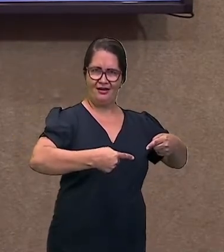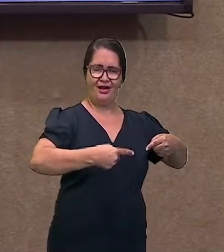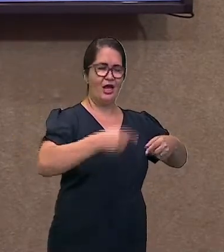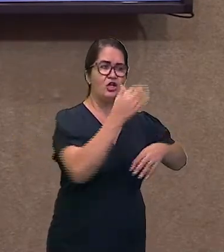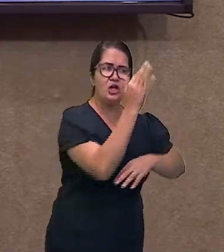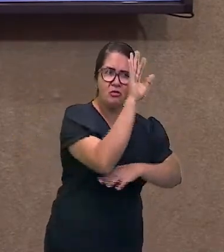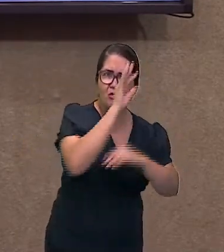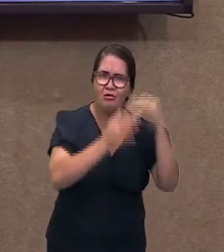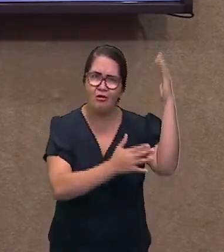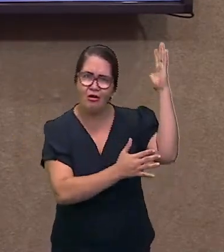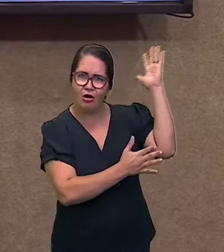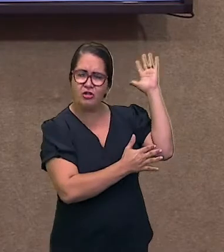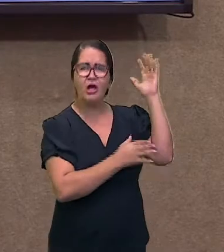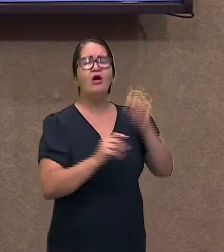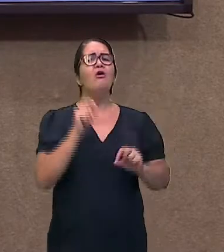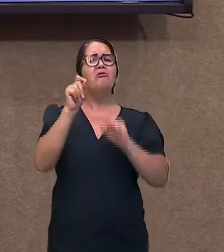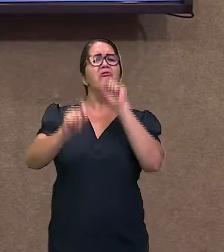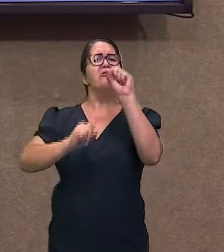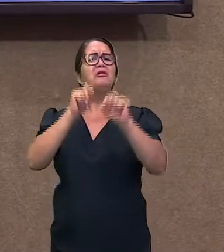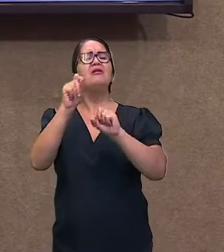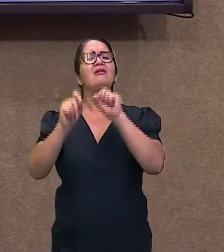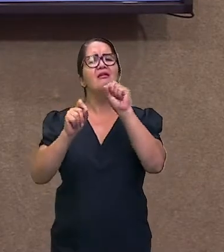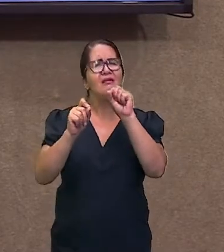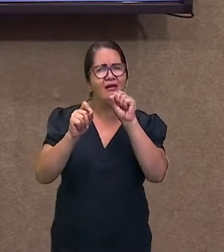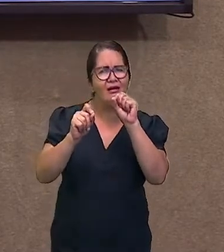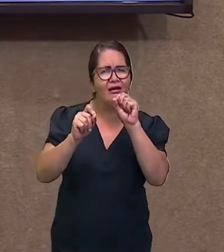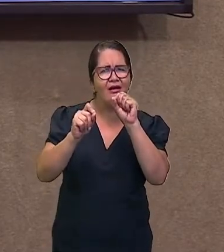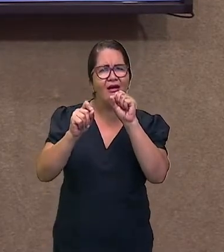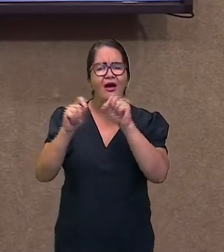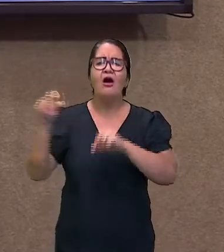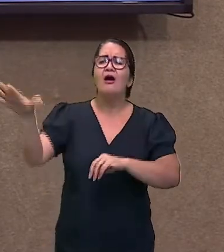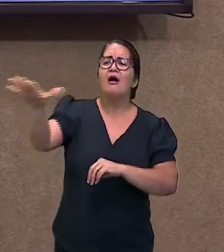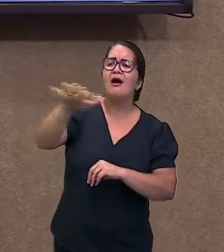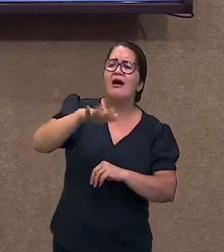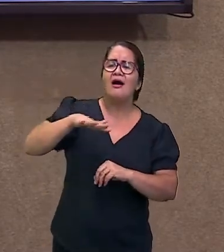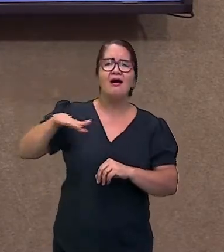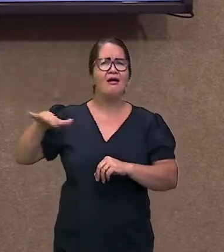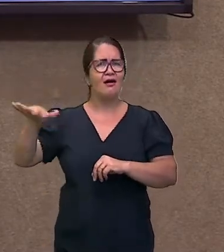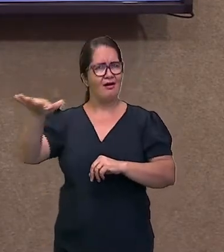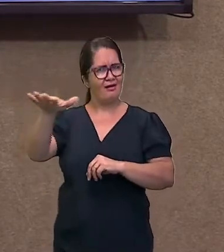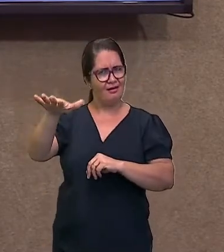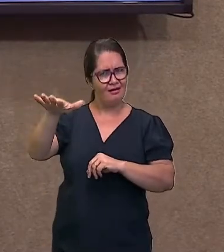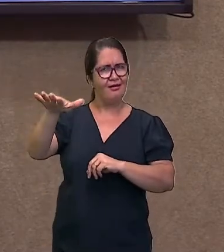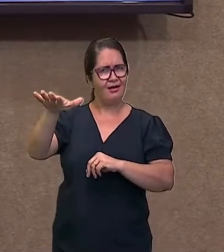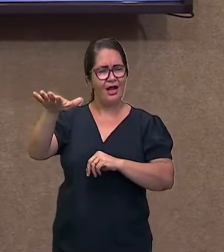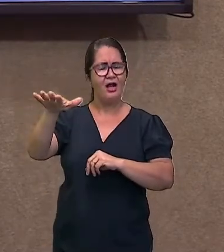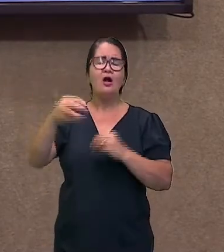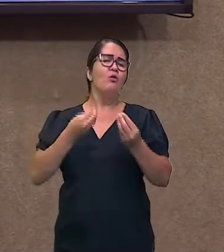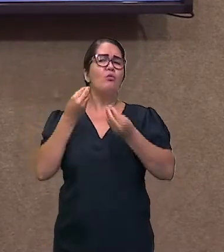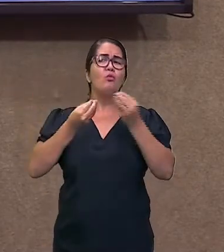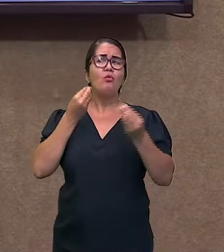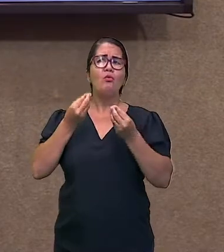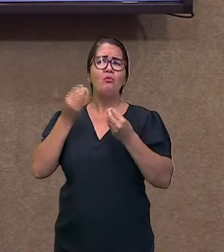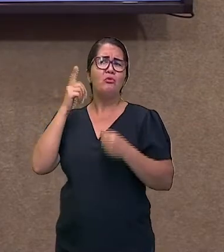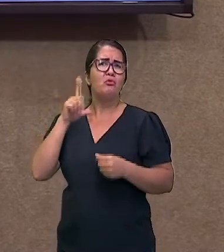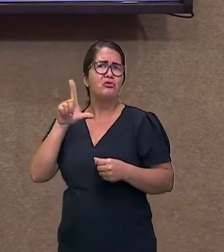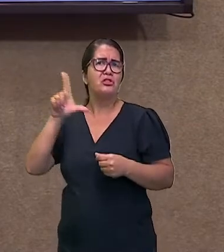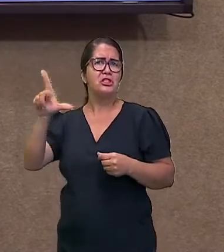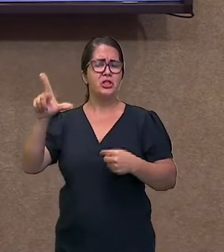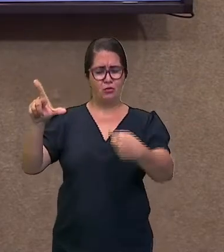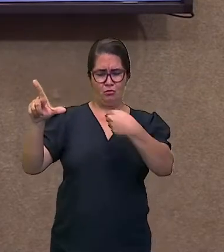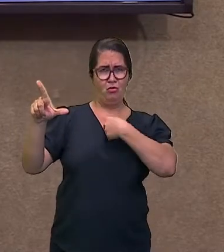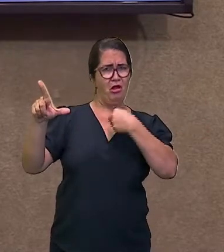habitat? O que é o nicho ecológico? Como que eu consigo equilibrar essas duas